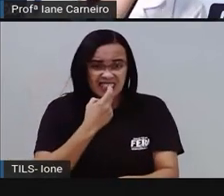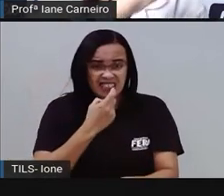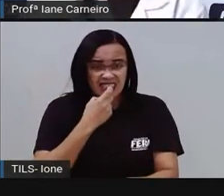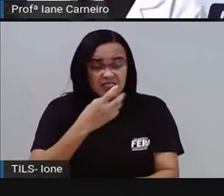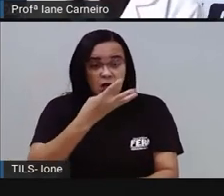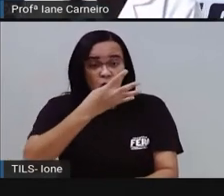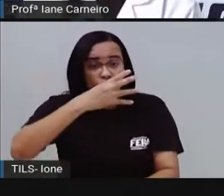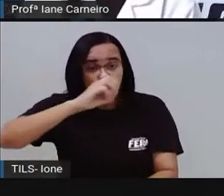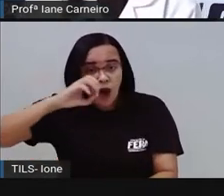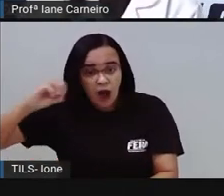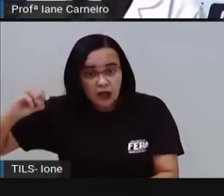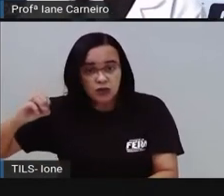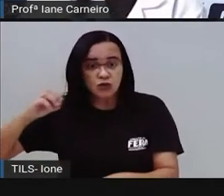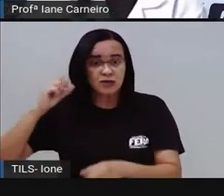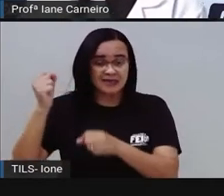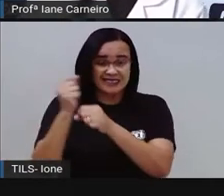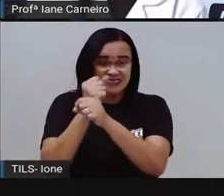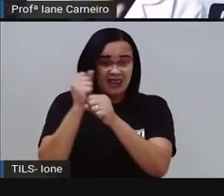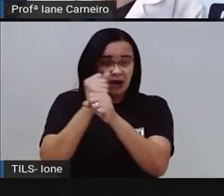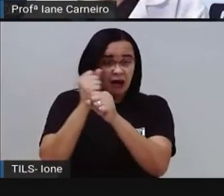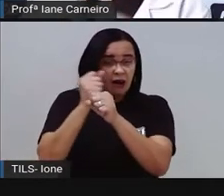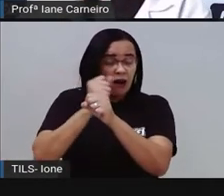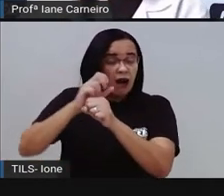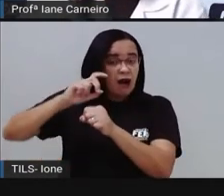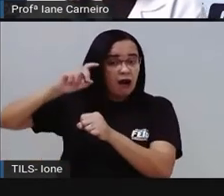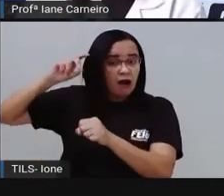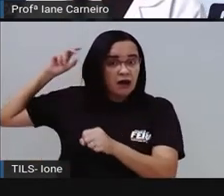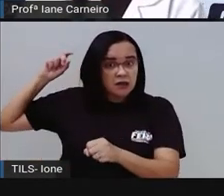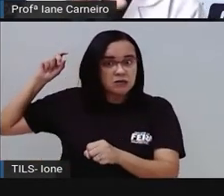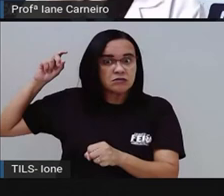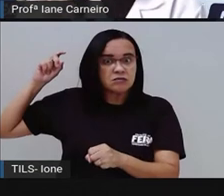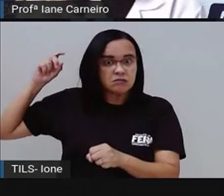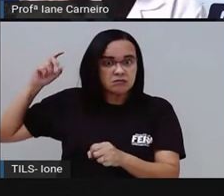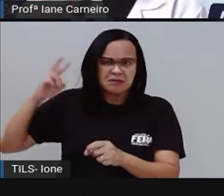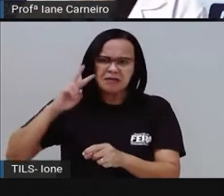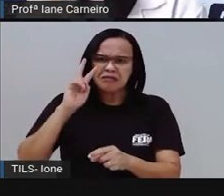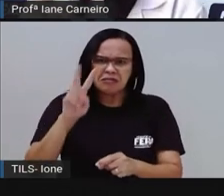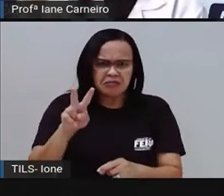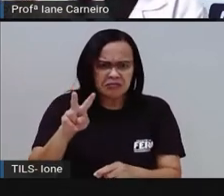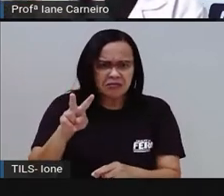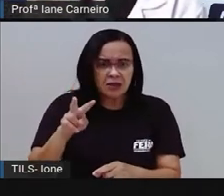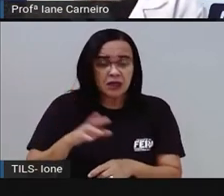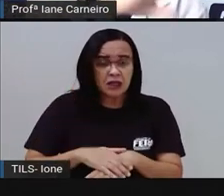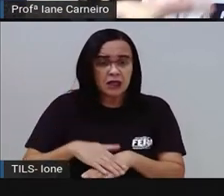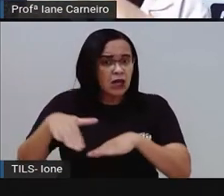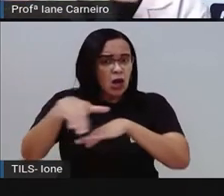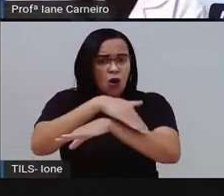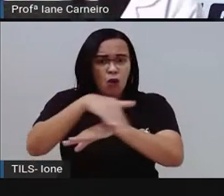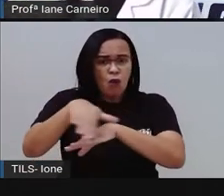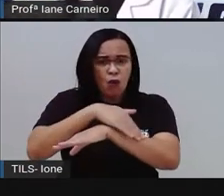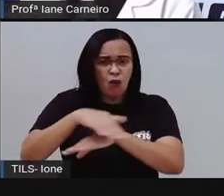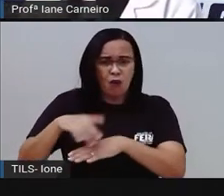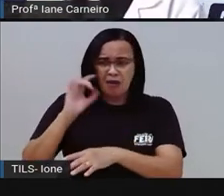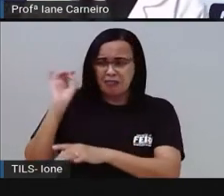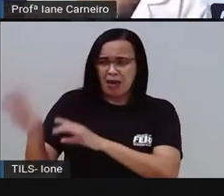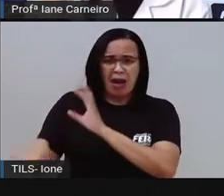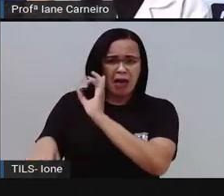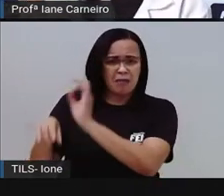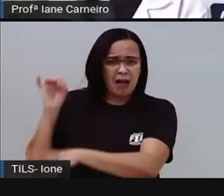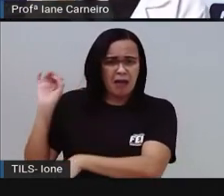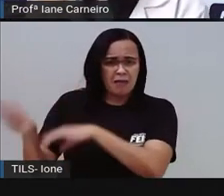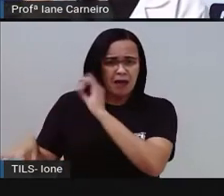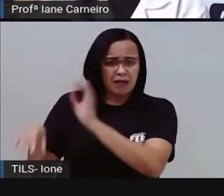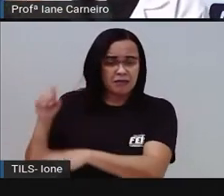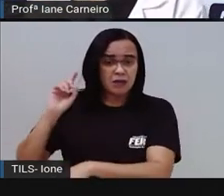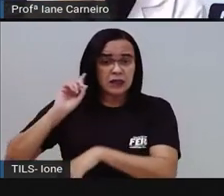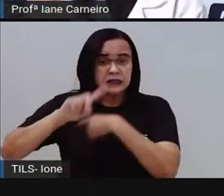garrafa que estava lá naquela rua, se ninguém pegar ela, fica ali, ó, jogando para lá, jogando para cá e